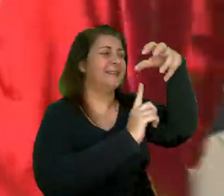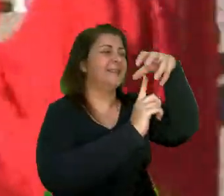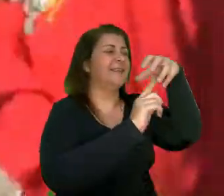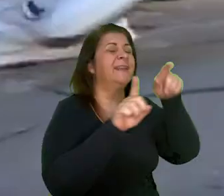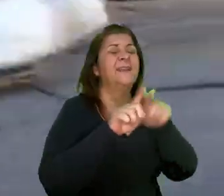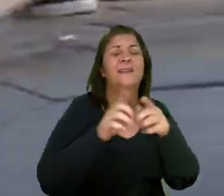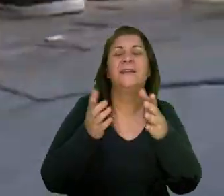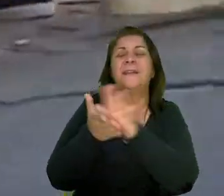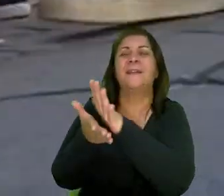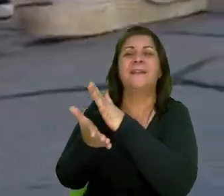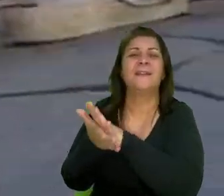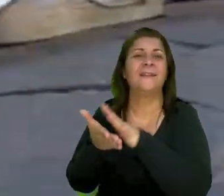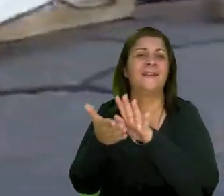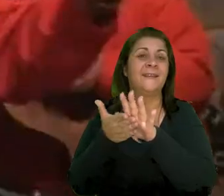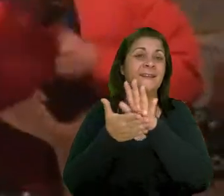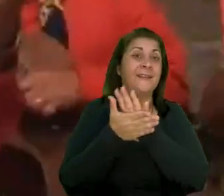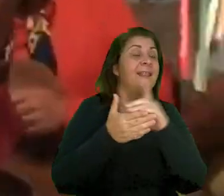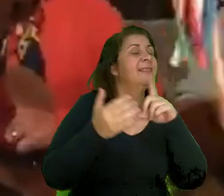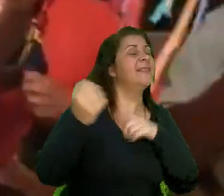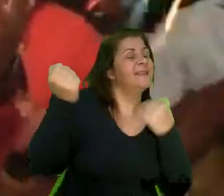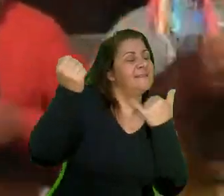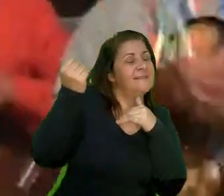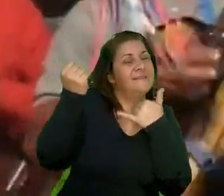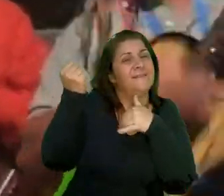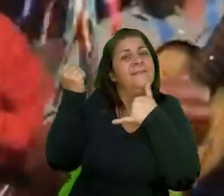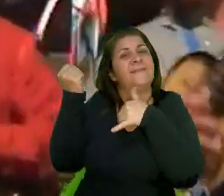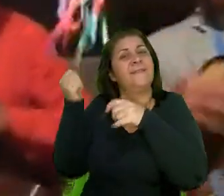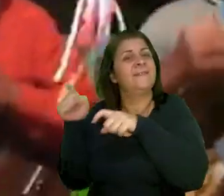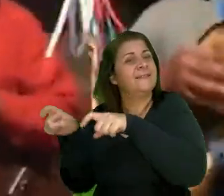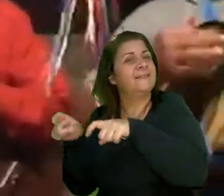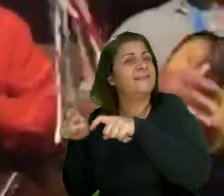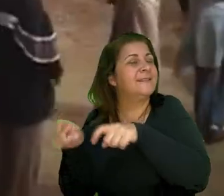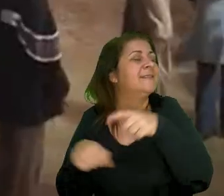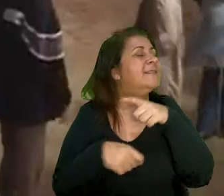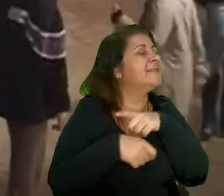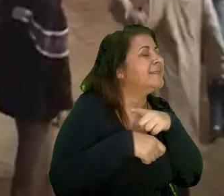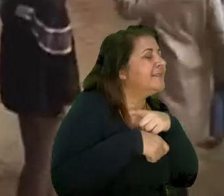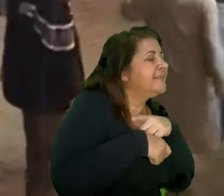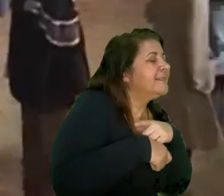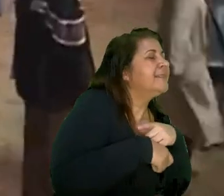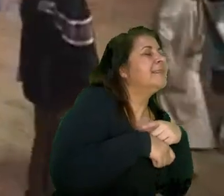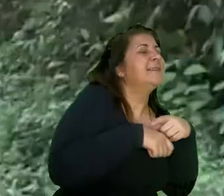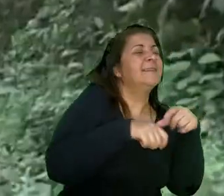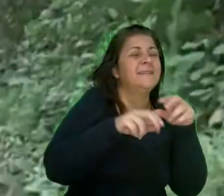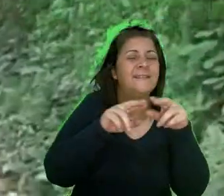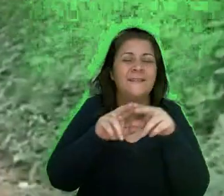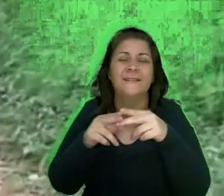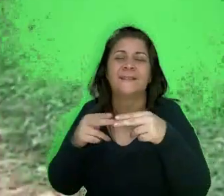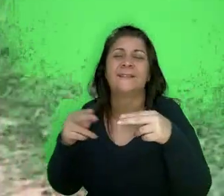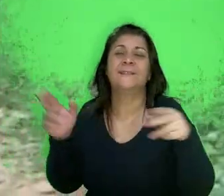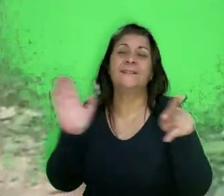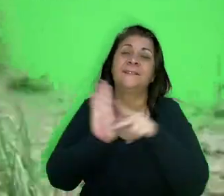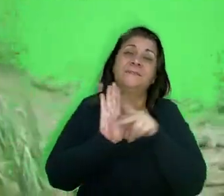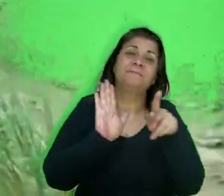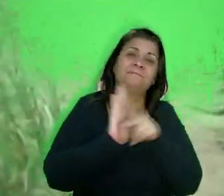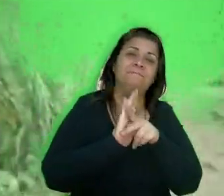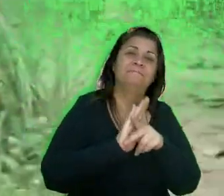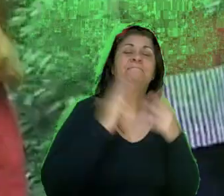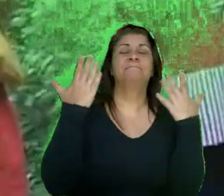tem congada Tem viola, caipira Tem jongo e catira